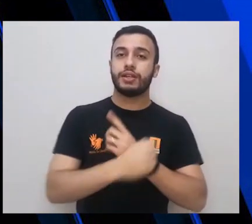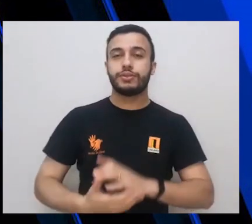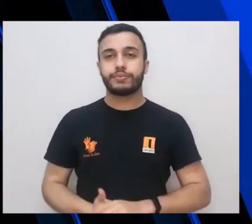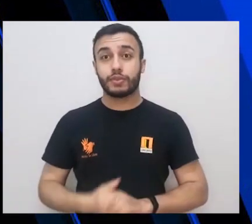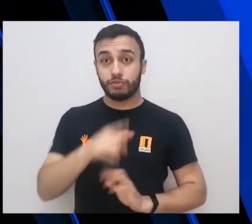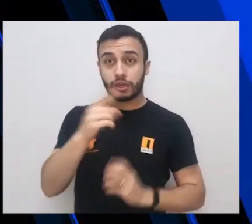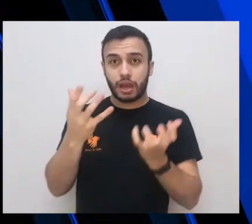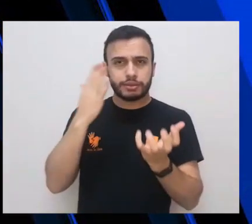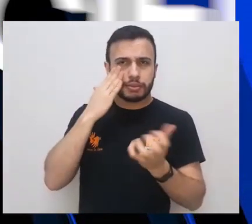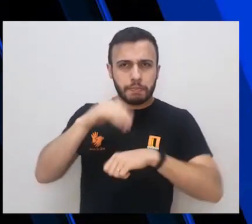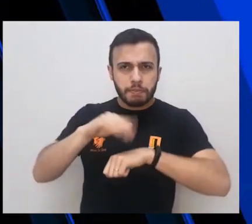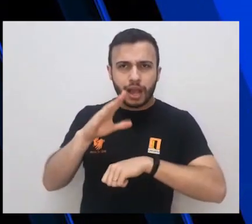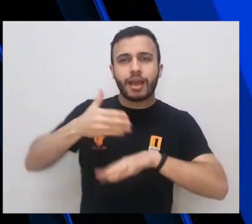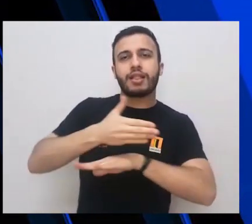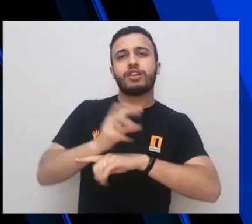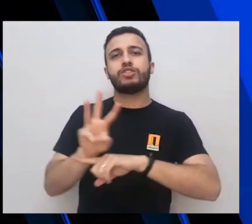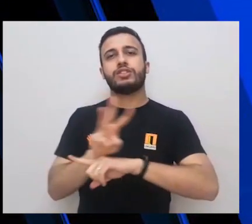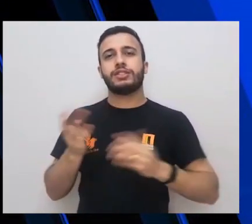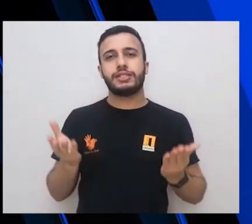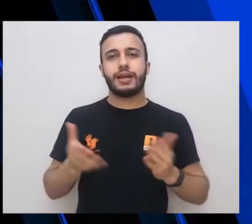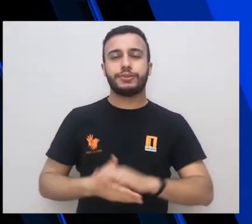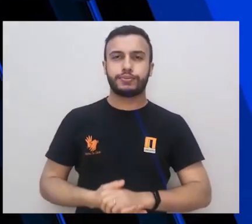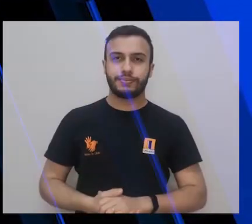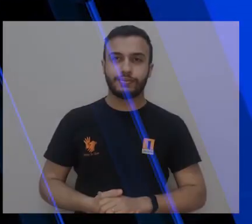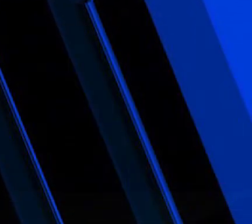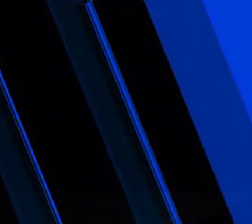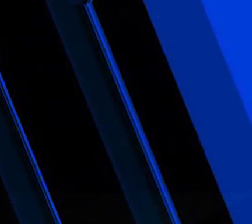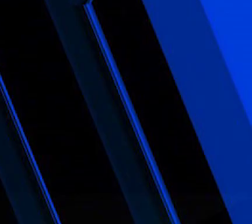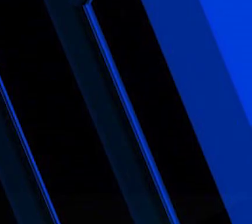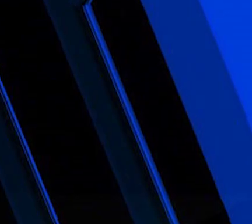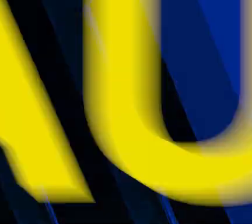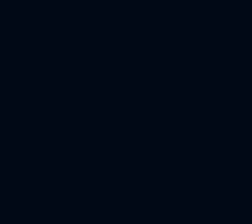e para o desenvolvimento da nossa sociedade. Se você quer saber mais, acesse nosso site.